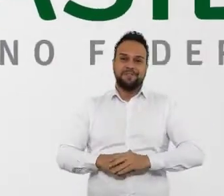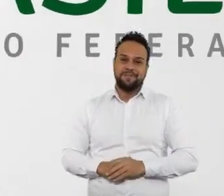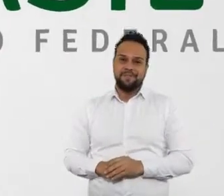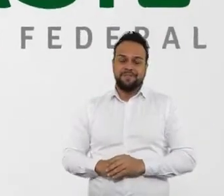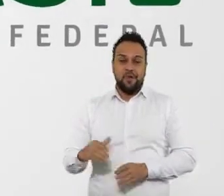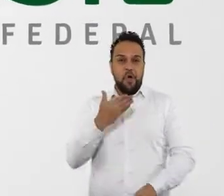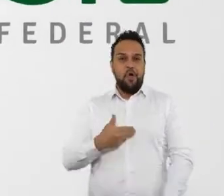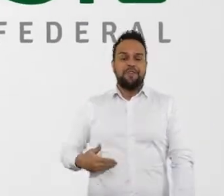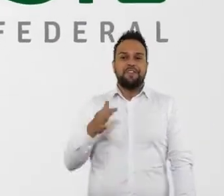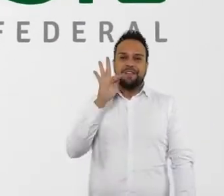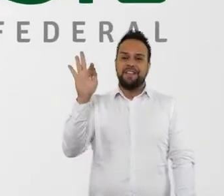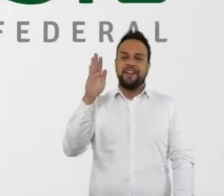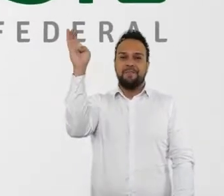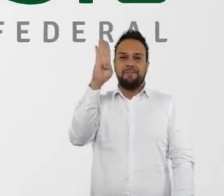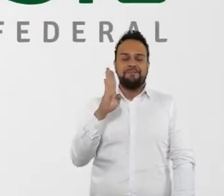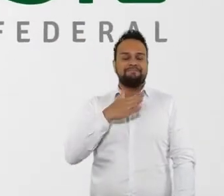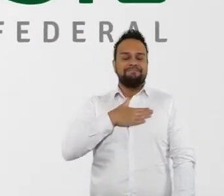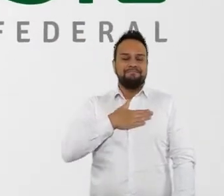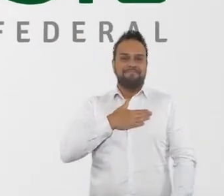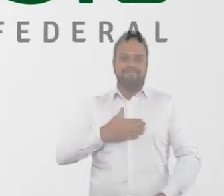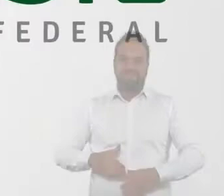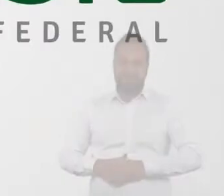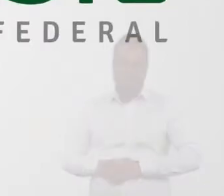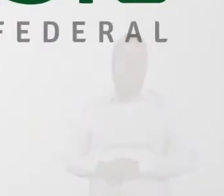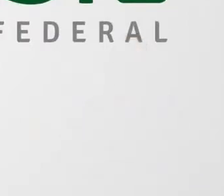Governo federal, Pátria Amada Brasil.